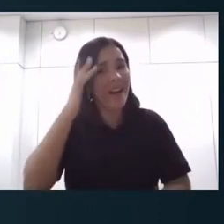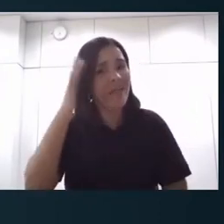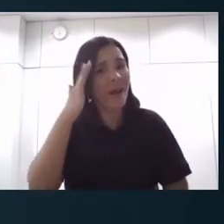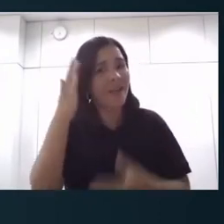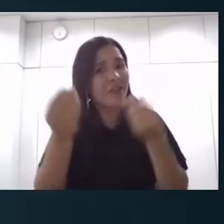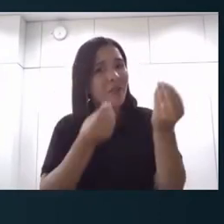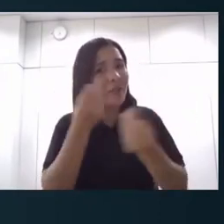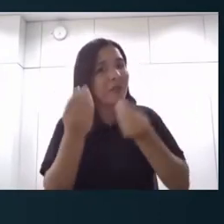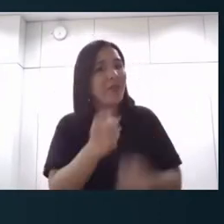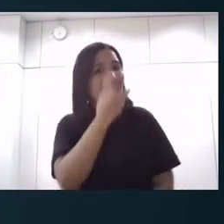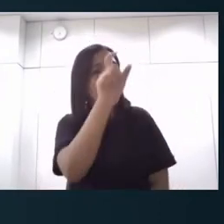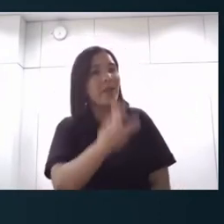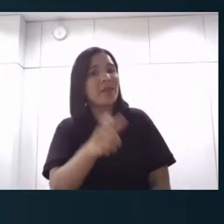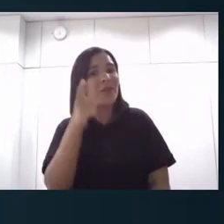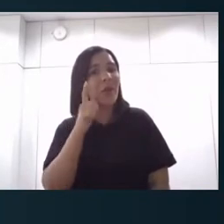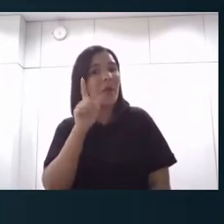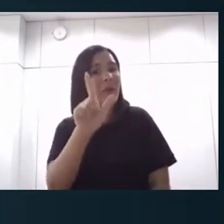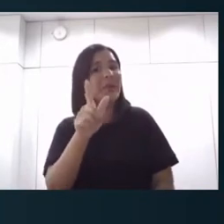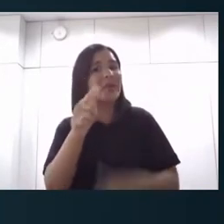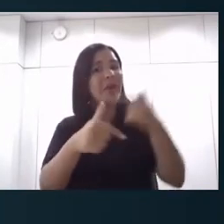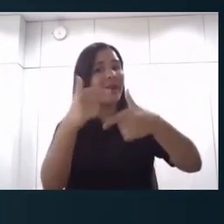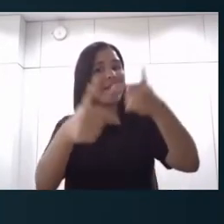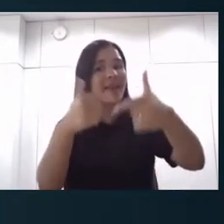mais jovens têm mais facilidade do que eu tinha,